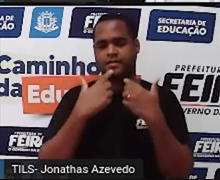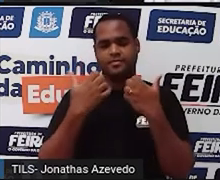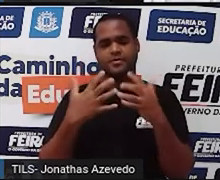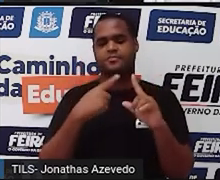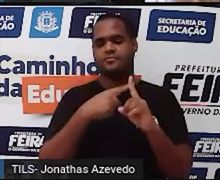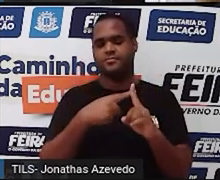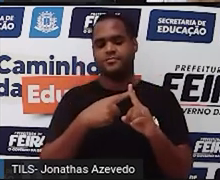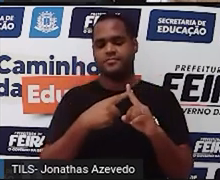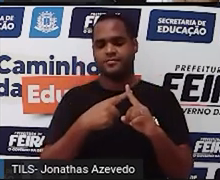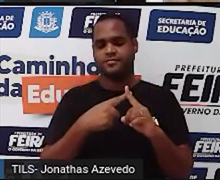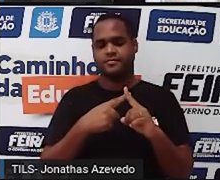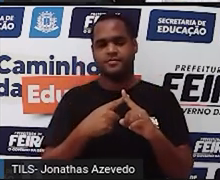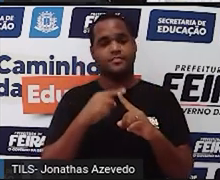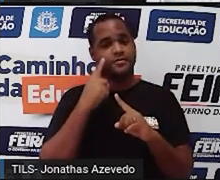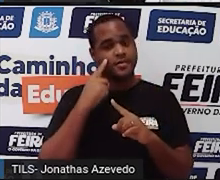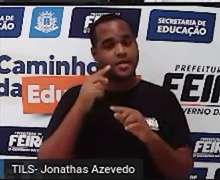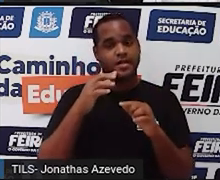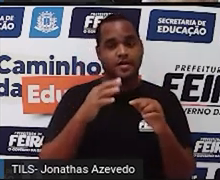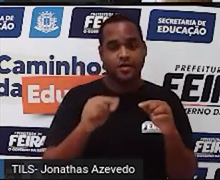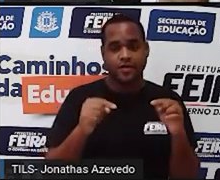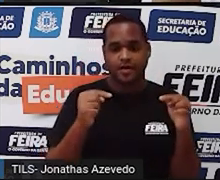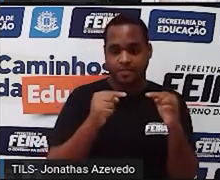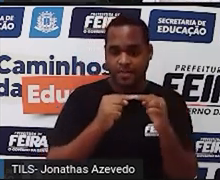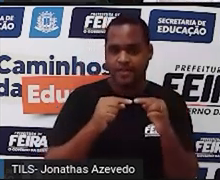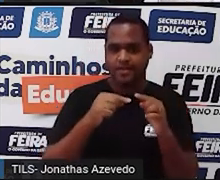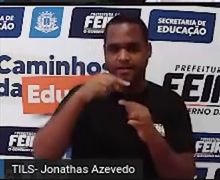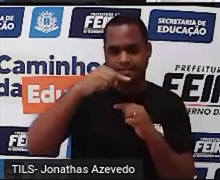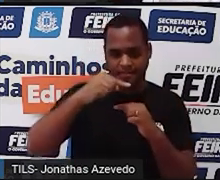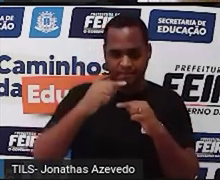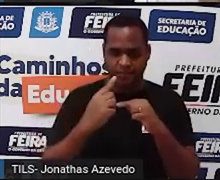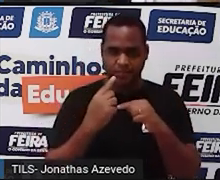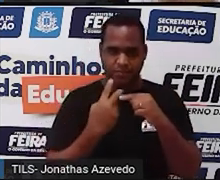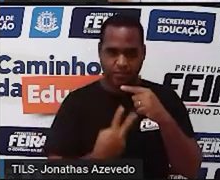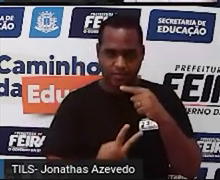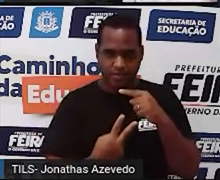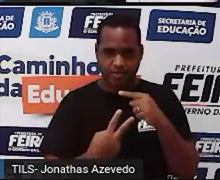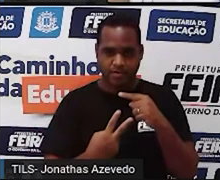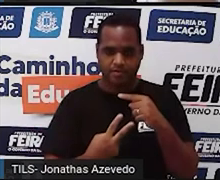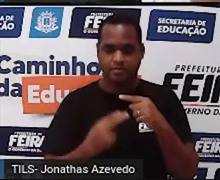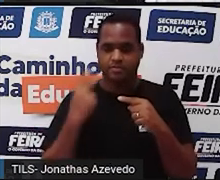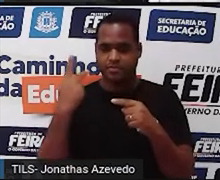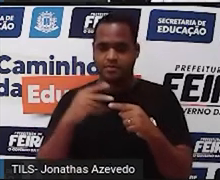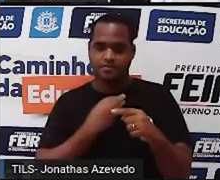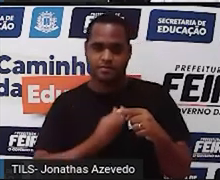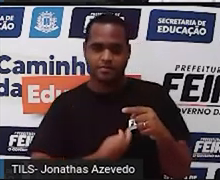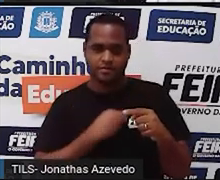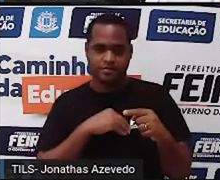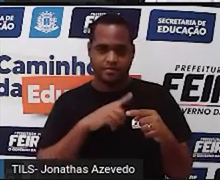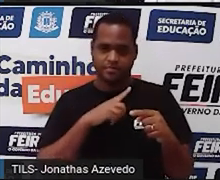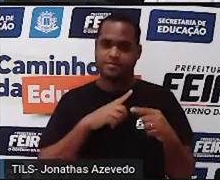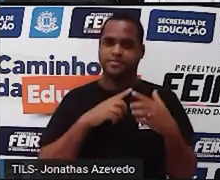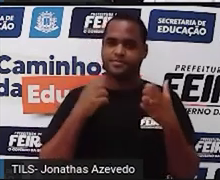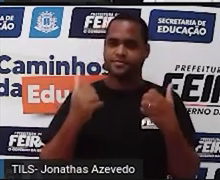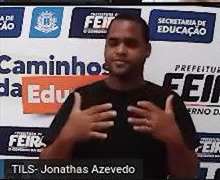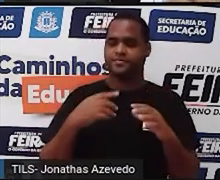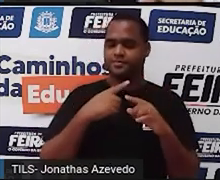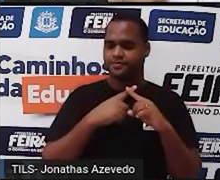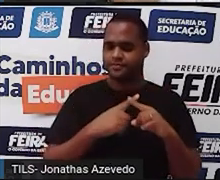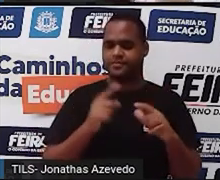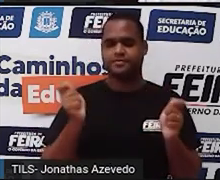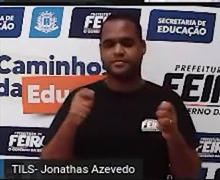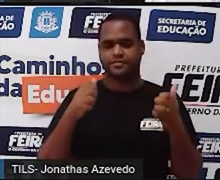de X. Então, a fração metade é a fração um por dois do tempo de vida dele que está sendo representado por X.